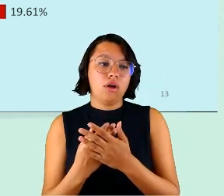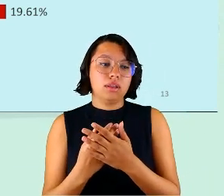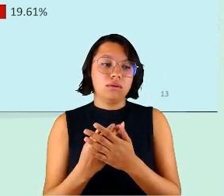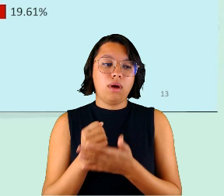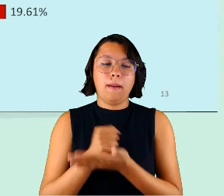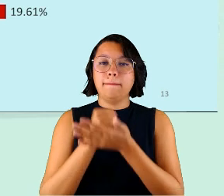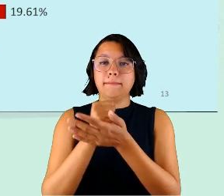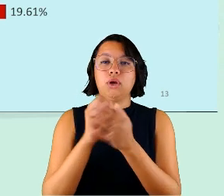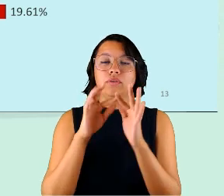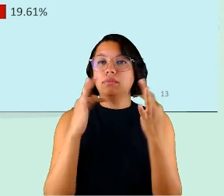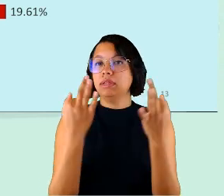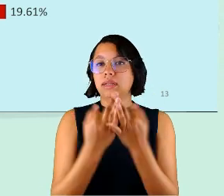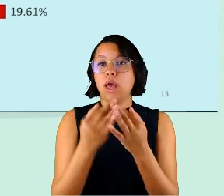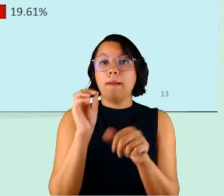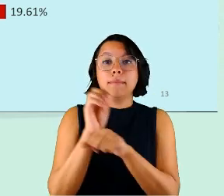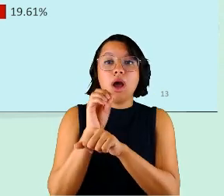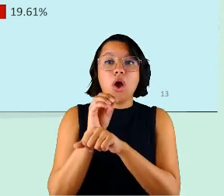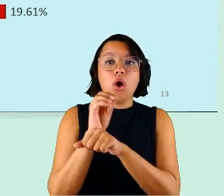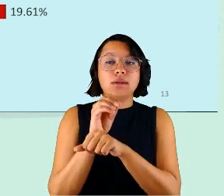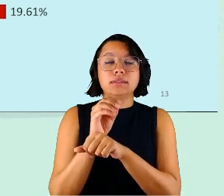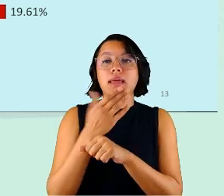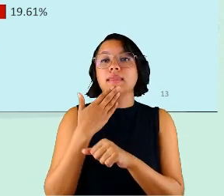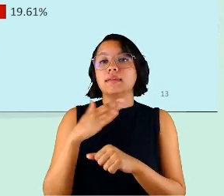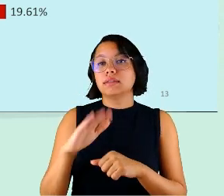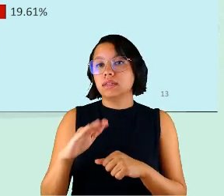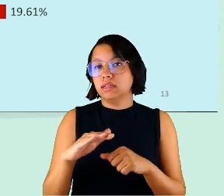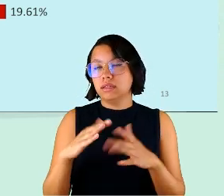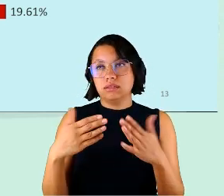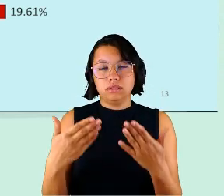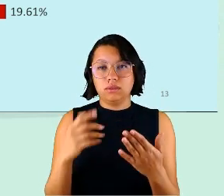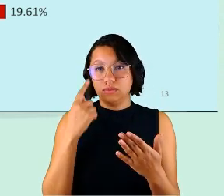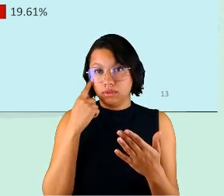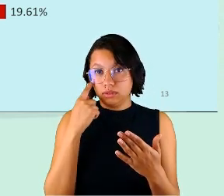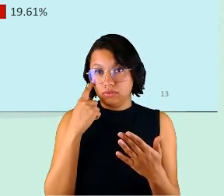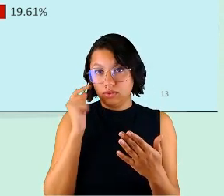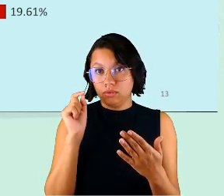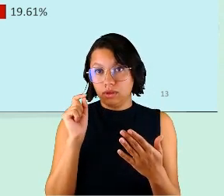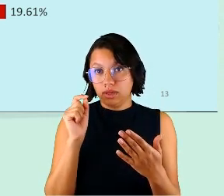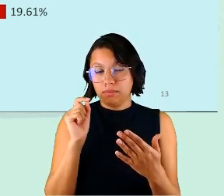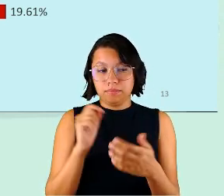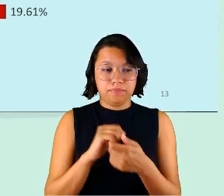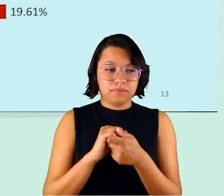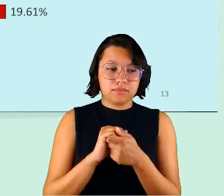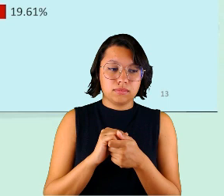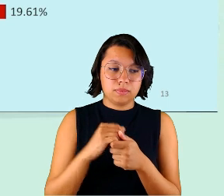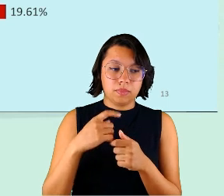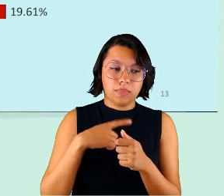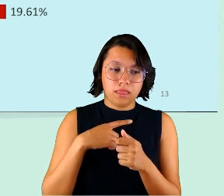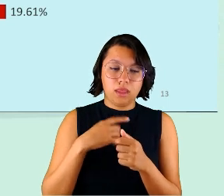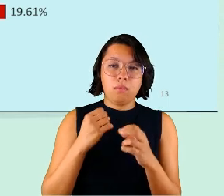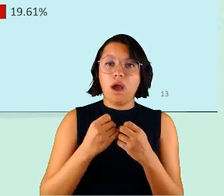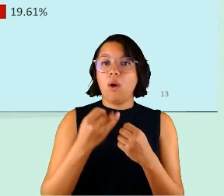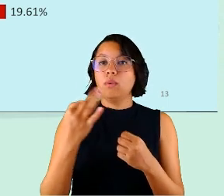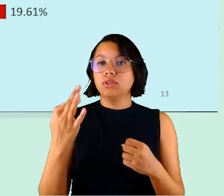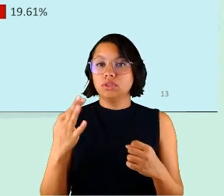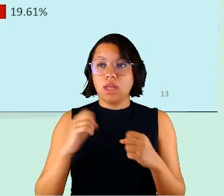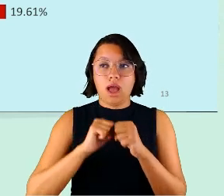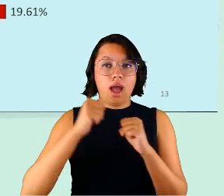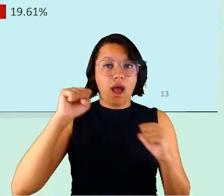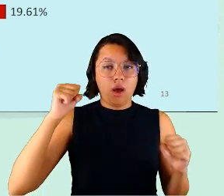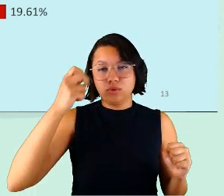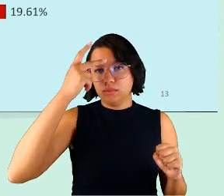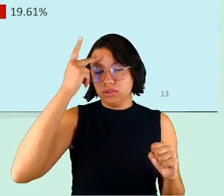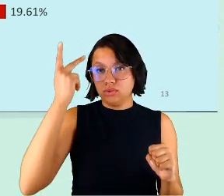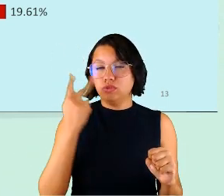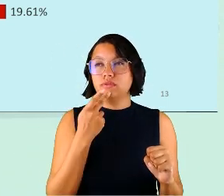o apoio familiar para cuidar das crianças então o que se viu aqui é que há uma frequência bastante alta